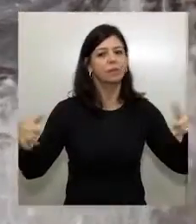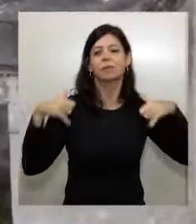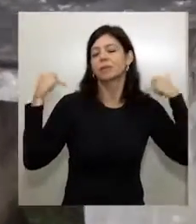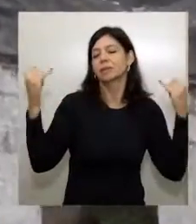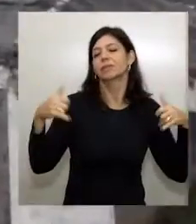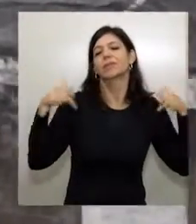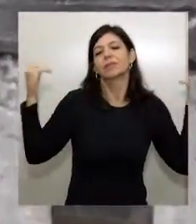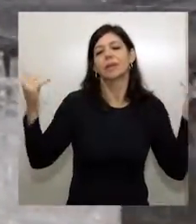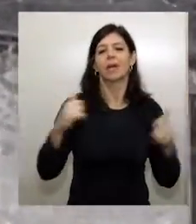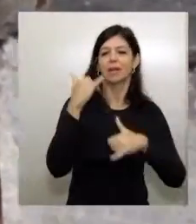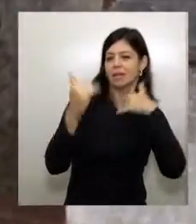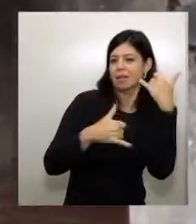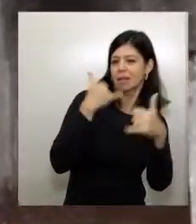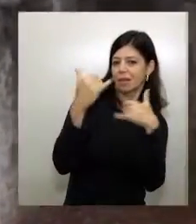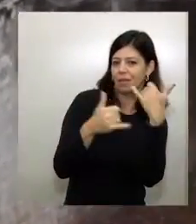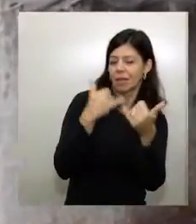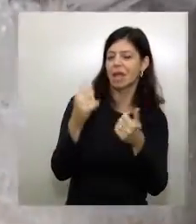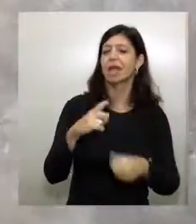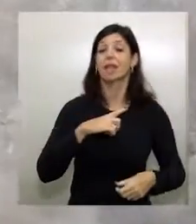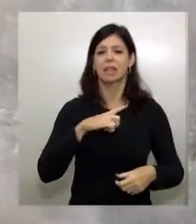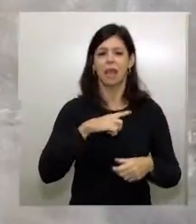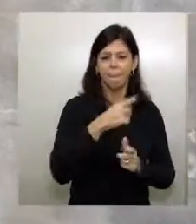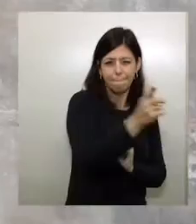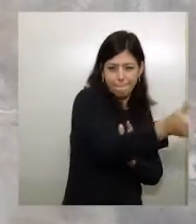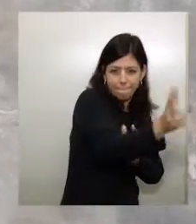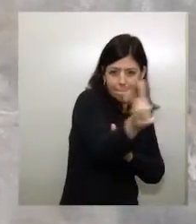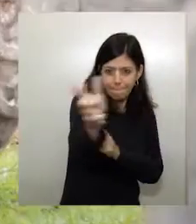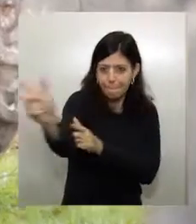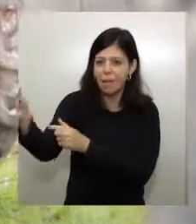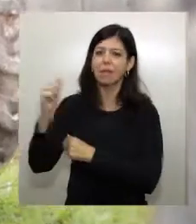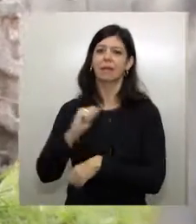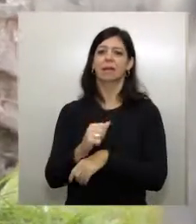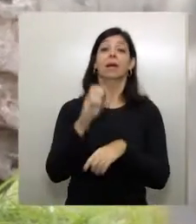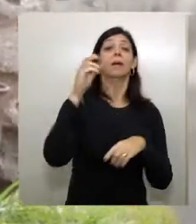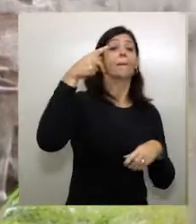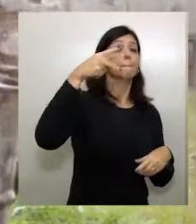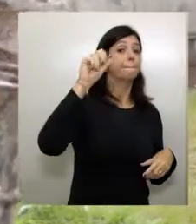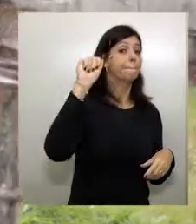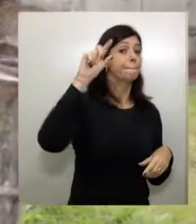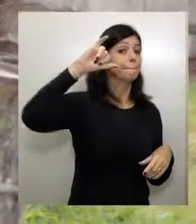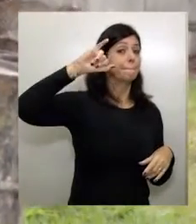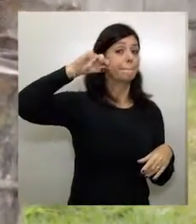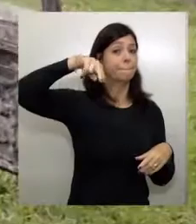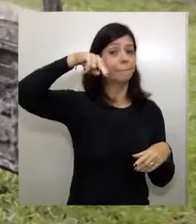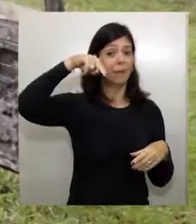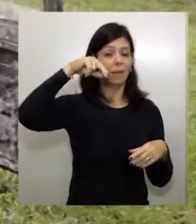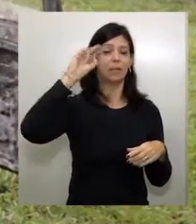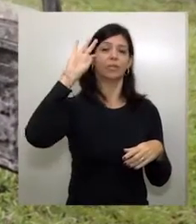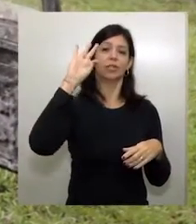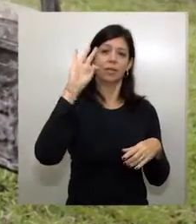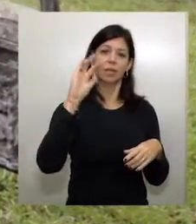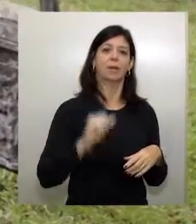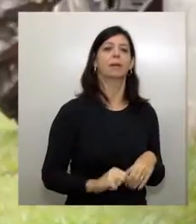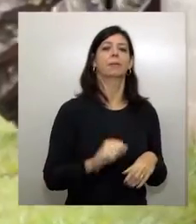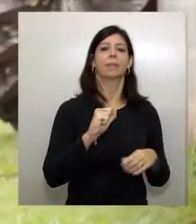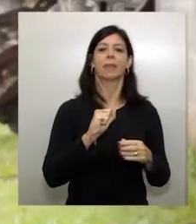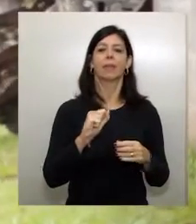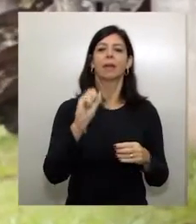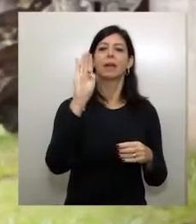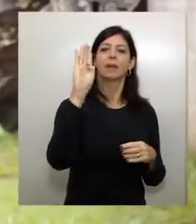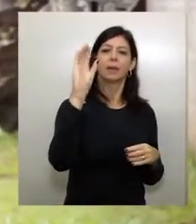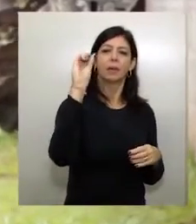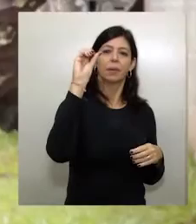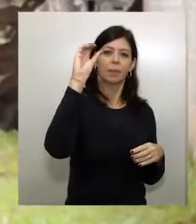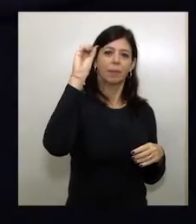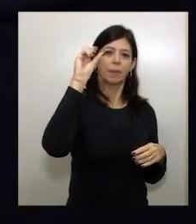dos melhores circuitos privados de paintball do interior, também estão em Araras, no local onde até mesmo o BOP já